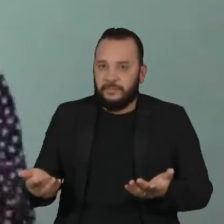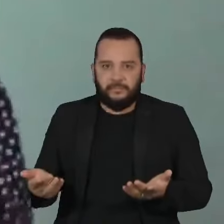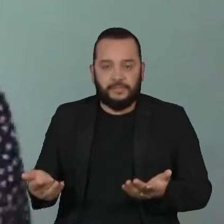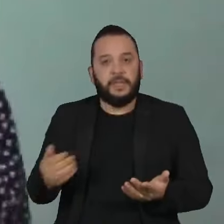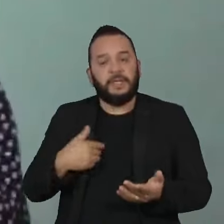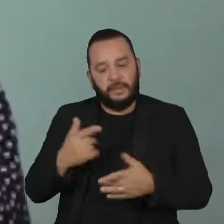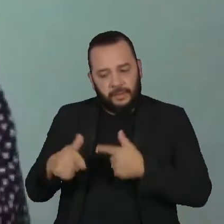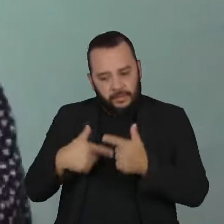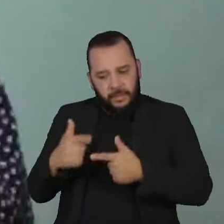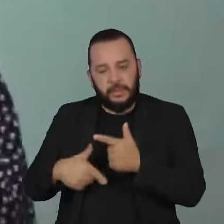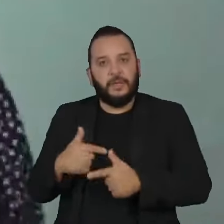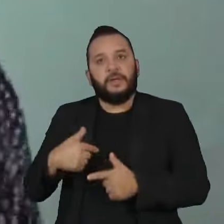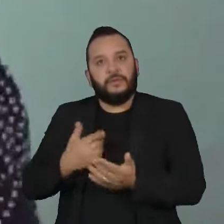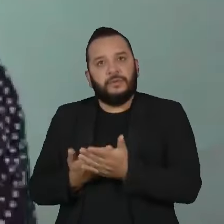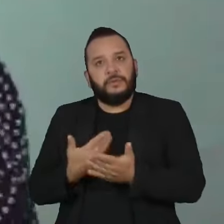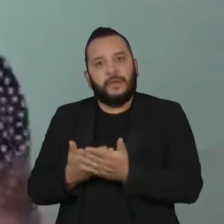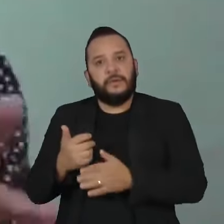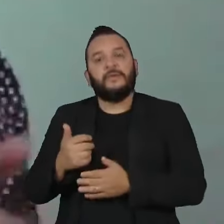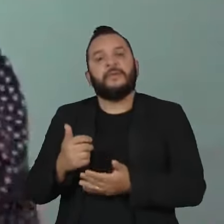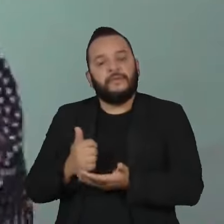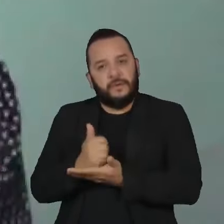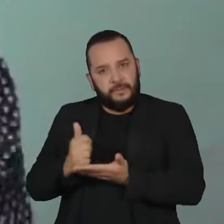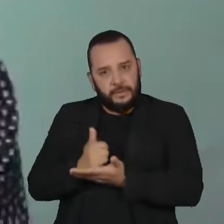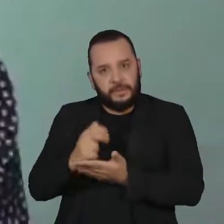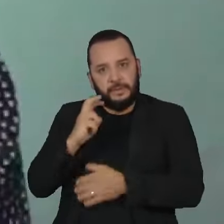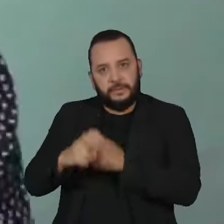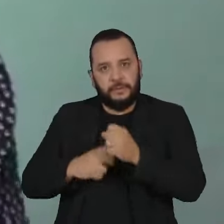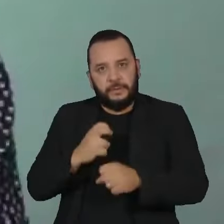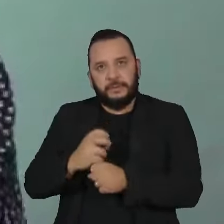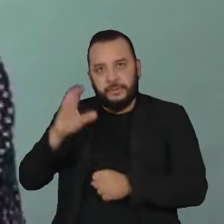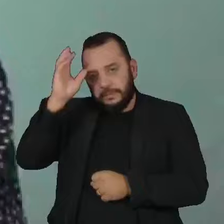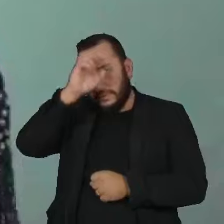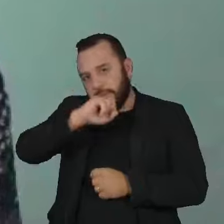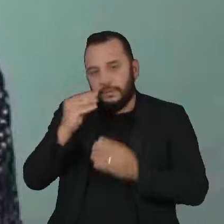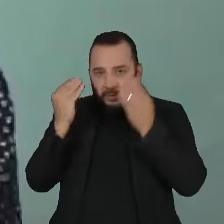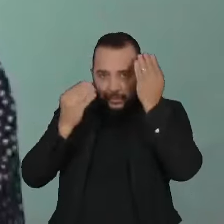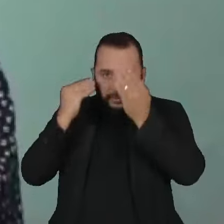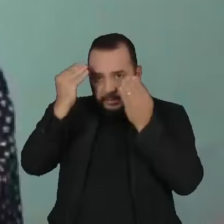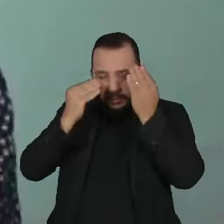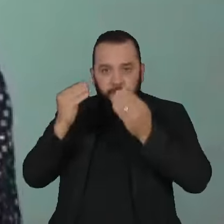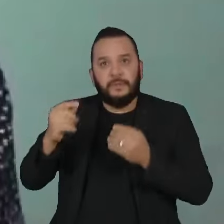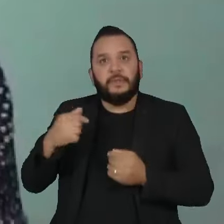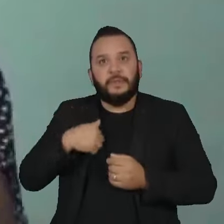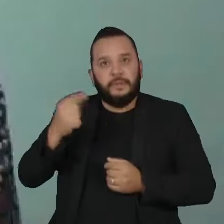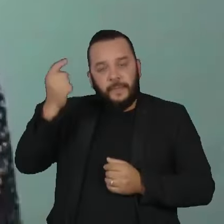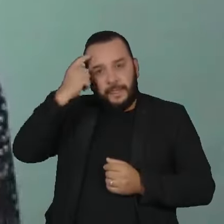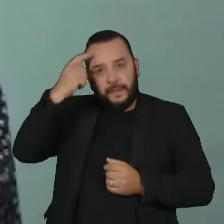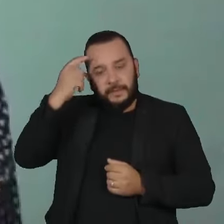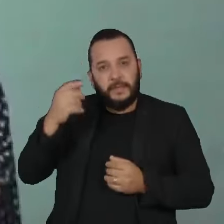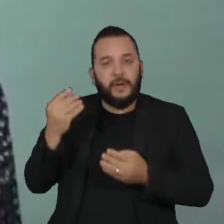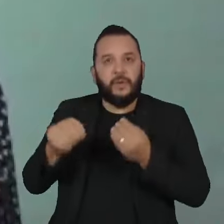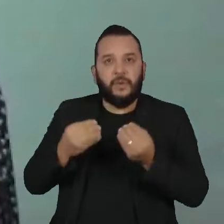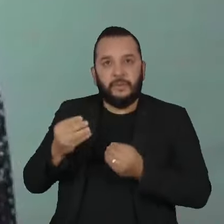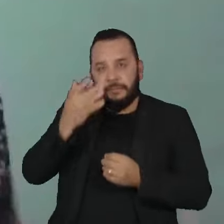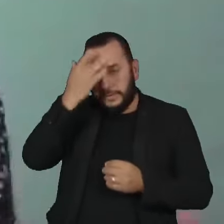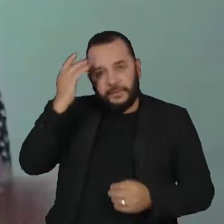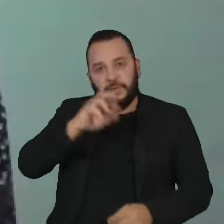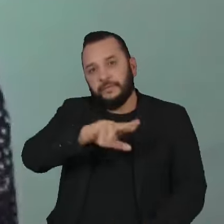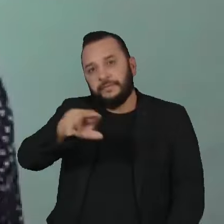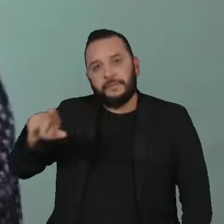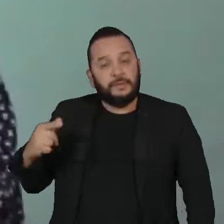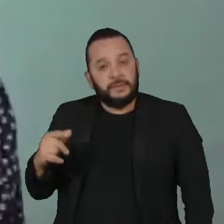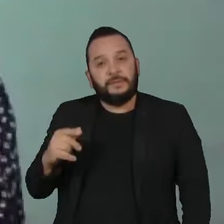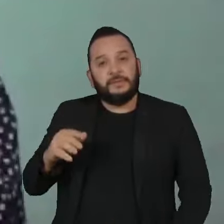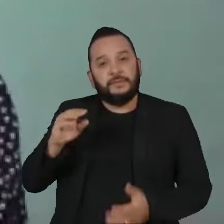farmácia por cinco anos para justamente entender de cosméticos e um dia estar ali na frente e pensar em várias pessoas que se